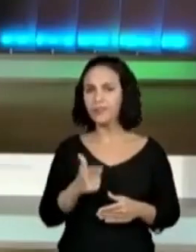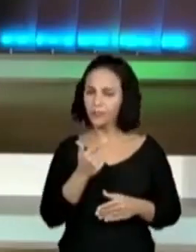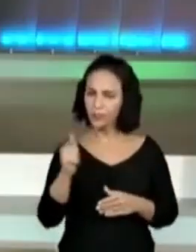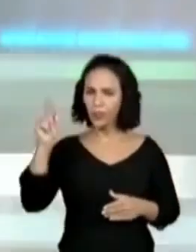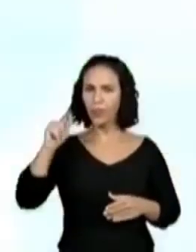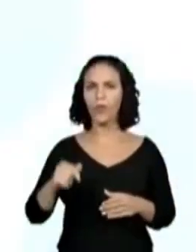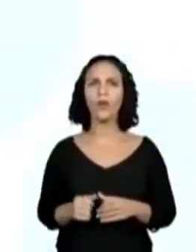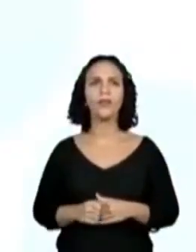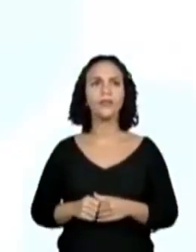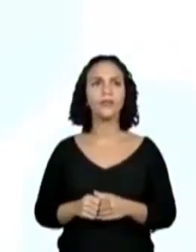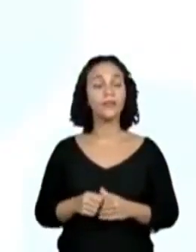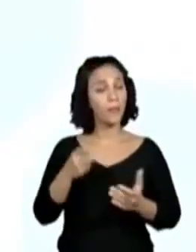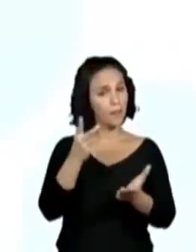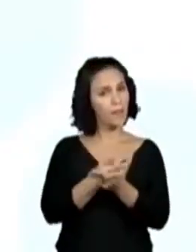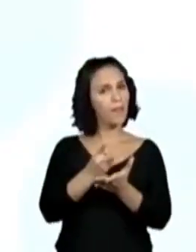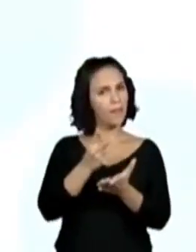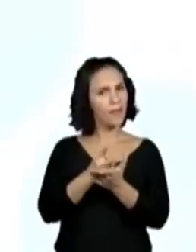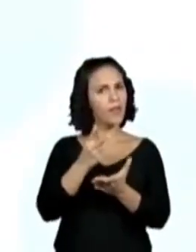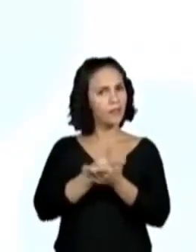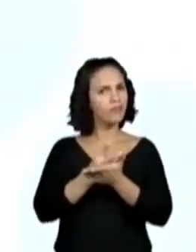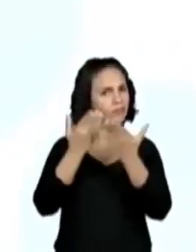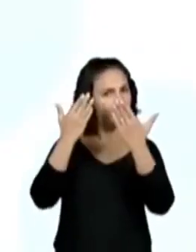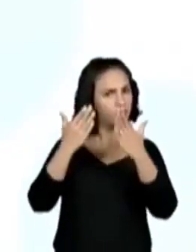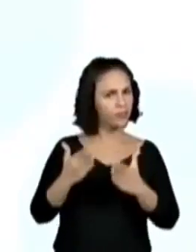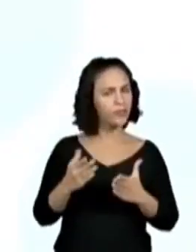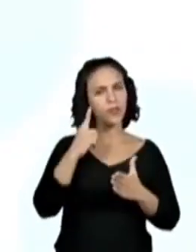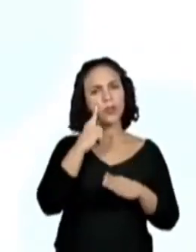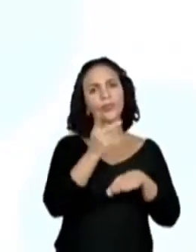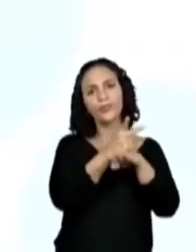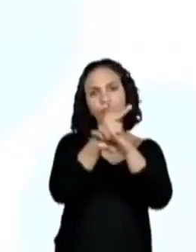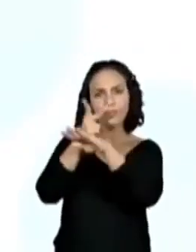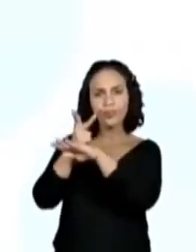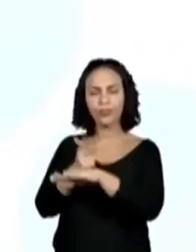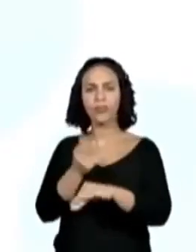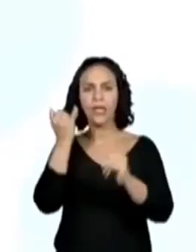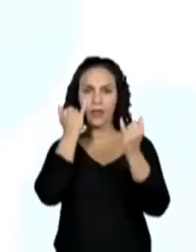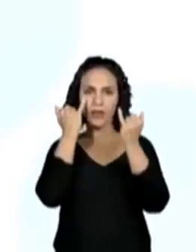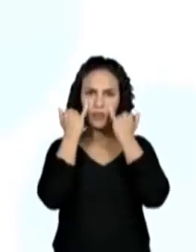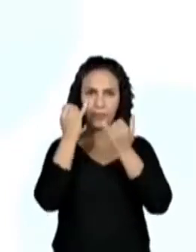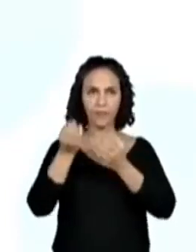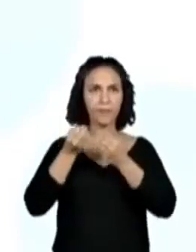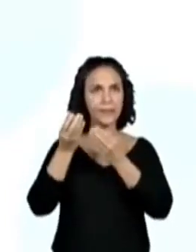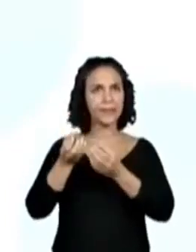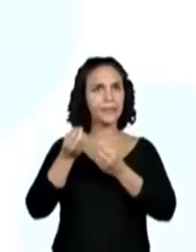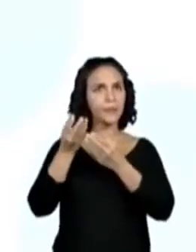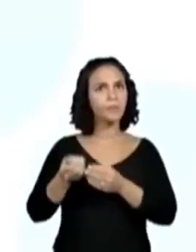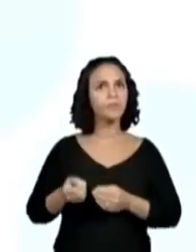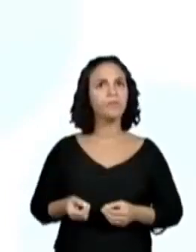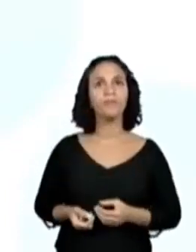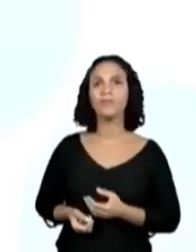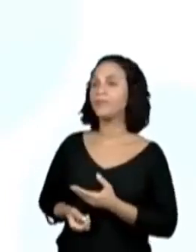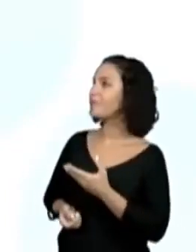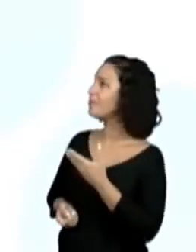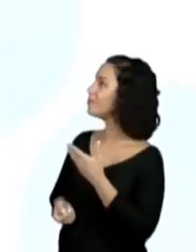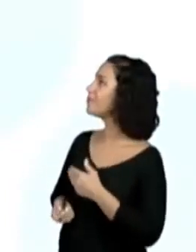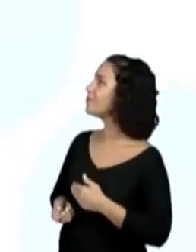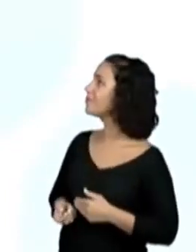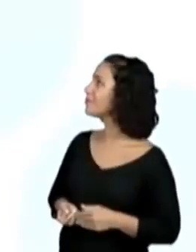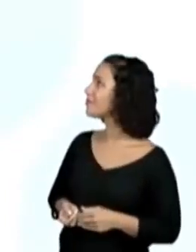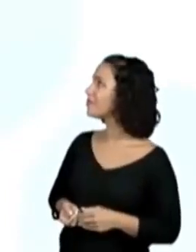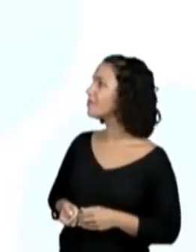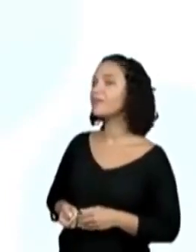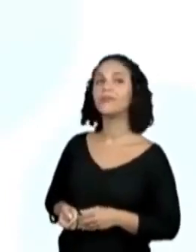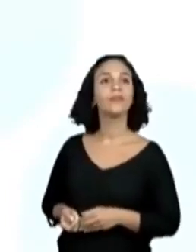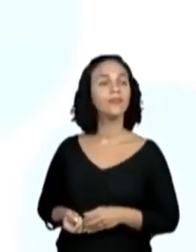Pra mesma análise. Então, a gente vai continuar com a localização de informações. E o animal que nós temos é